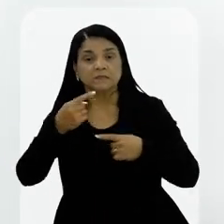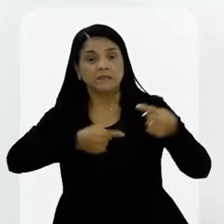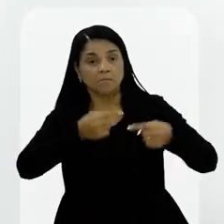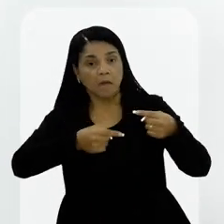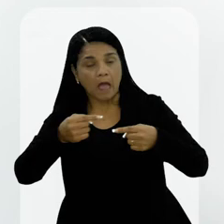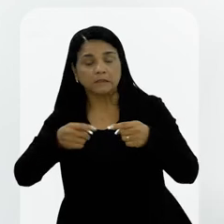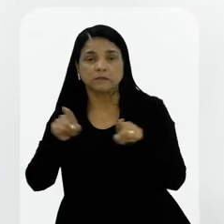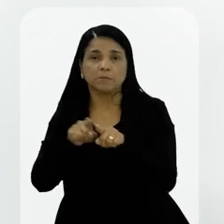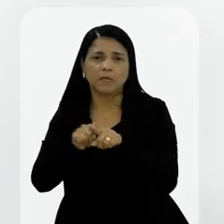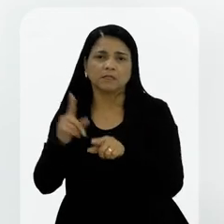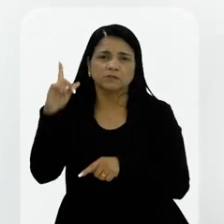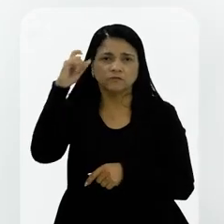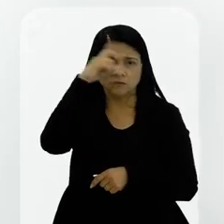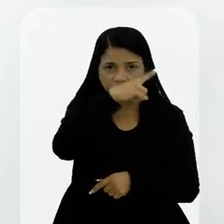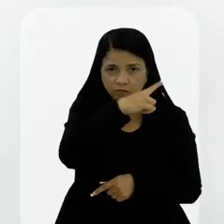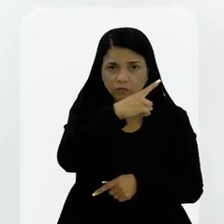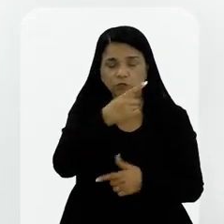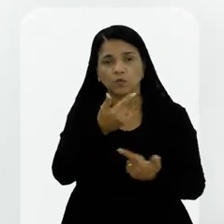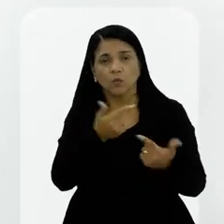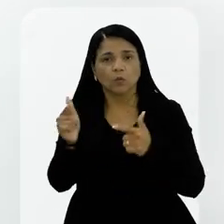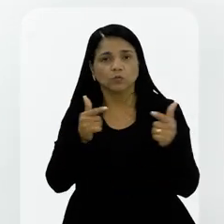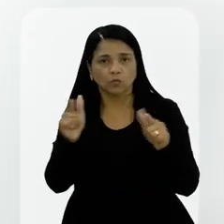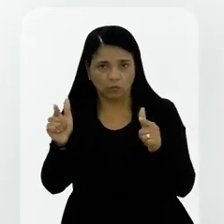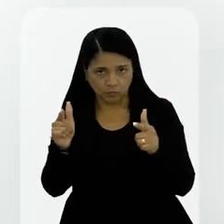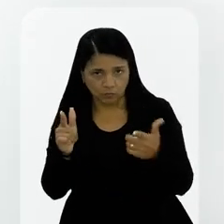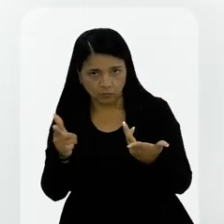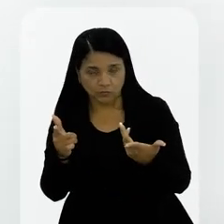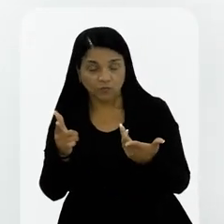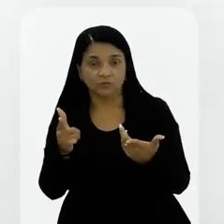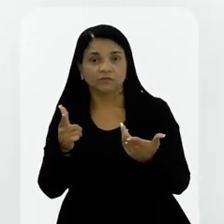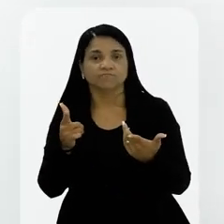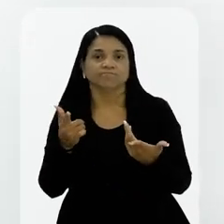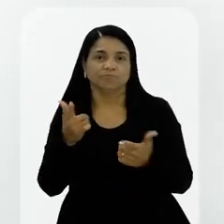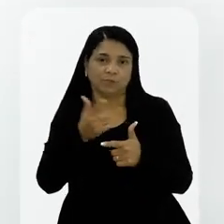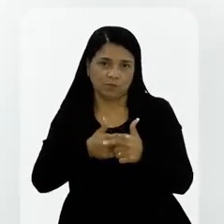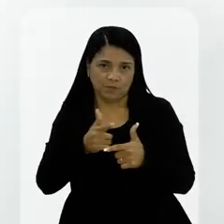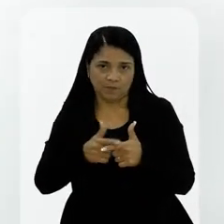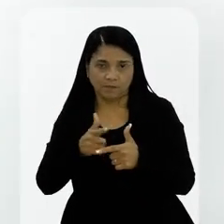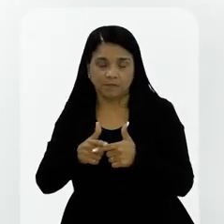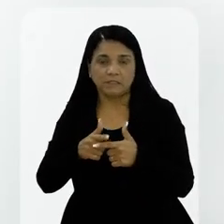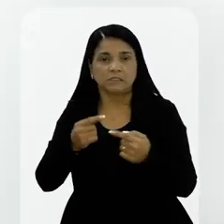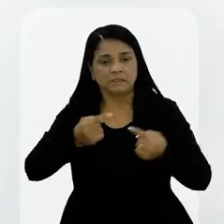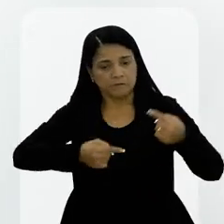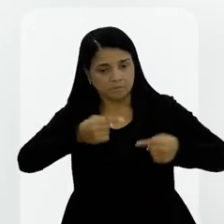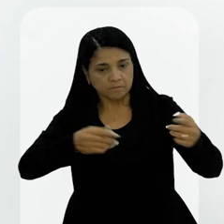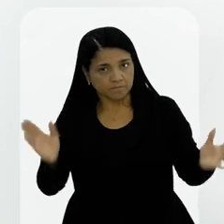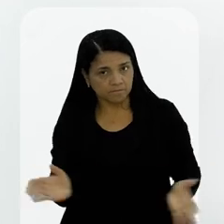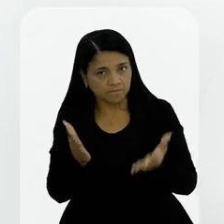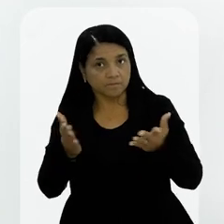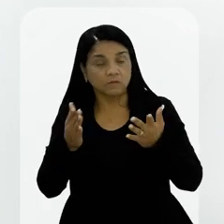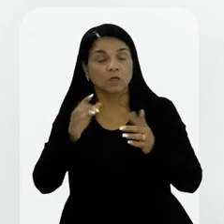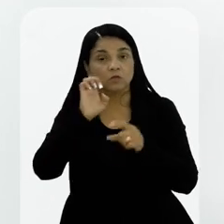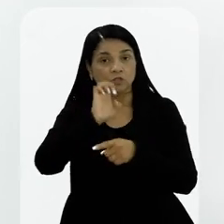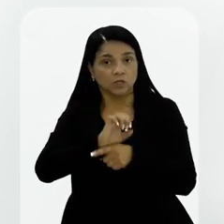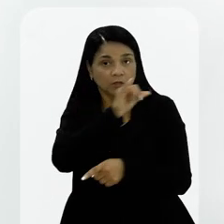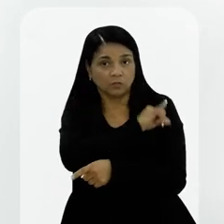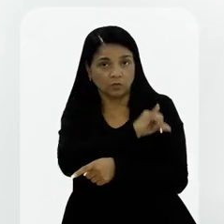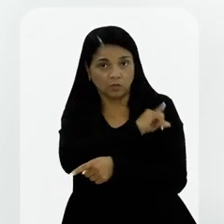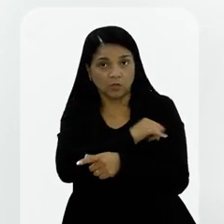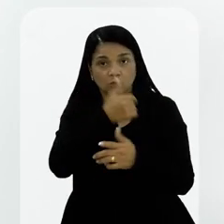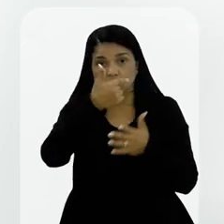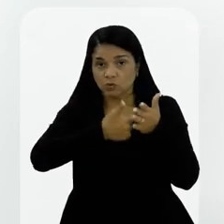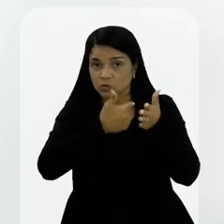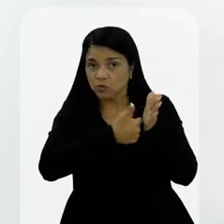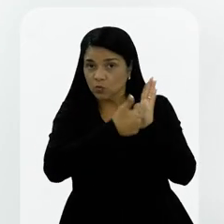debate das situações mais complexas. Dando um exemplo aqui, para só incentivar o debate, o estado do Rio de Janeiro é o